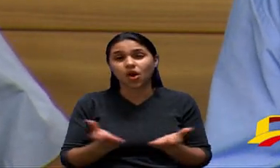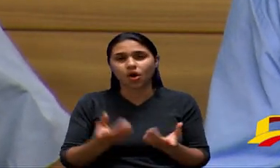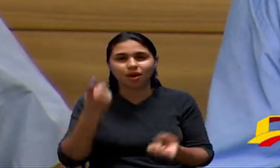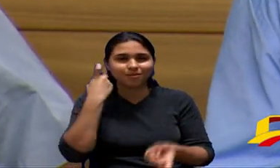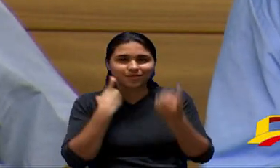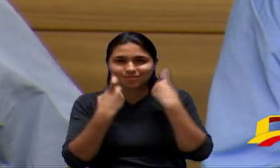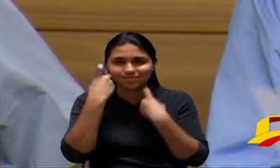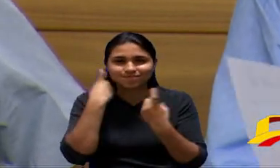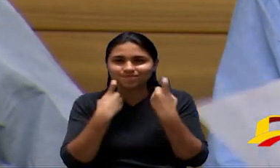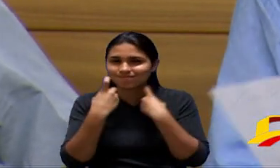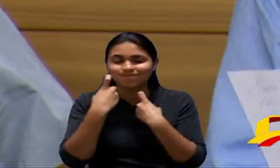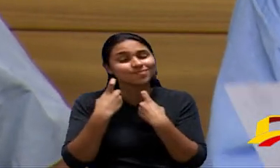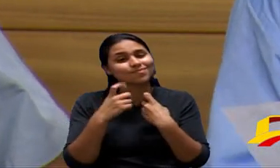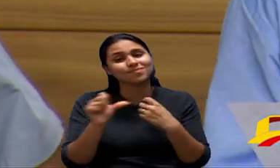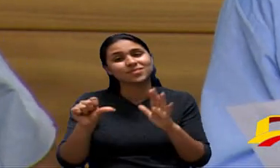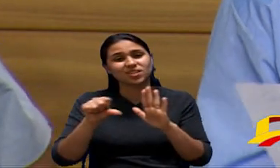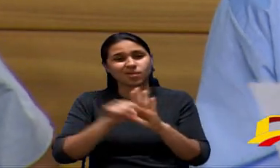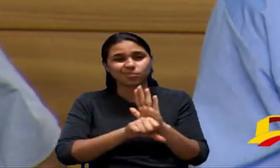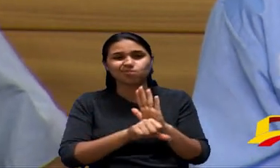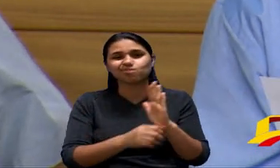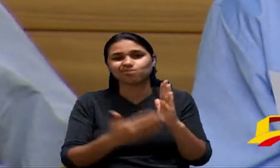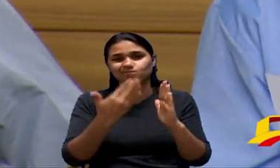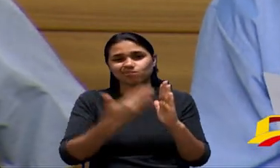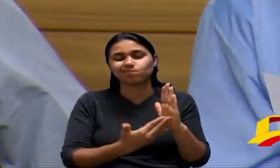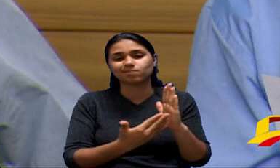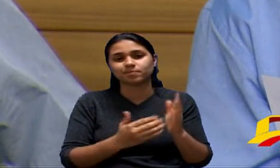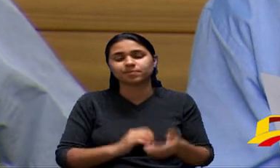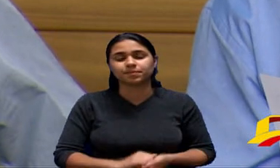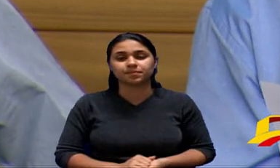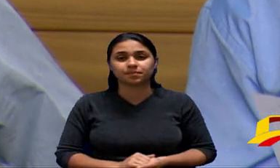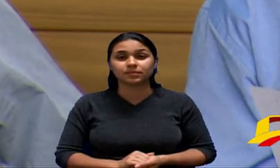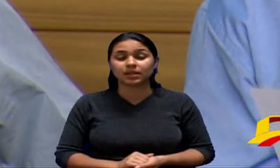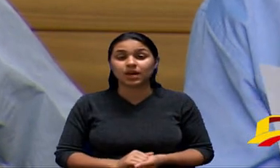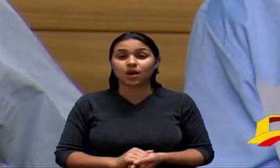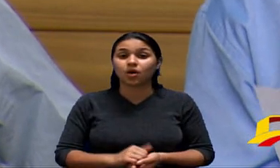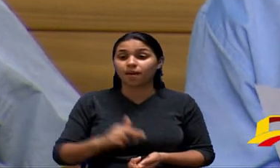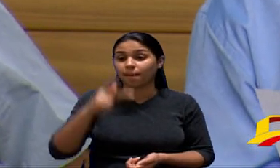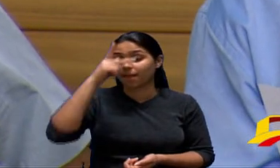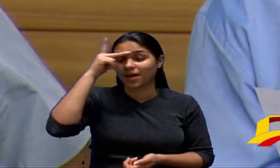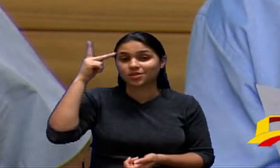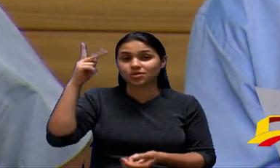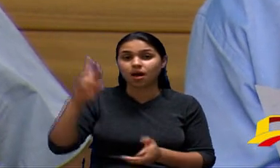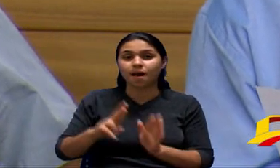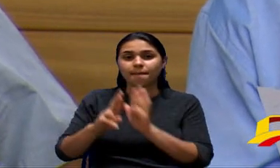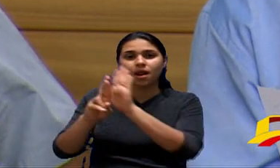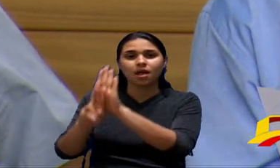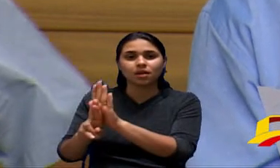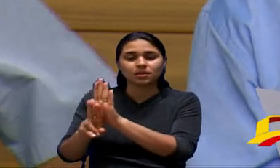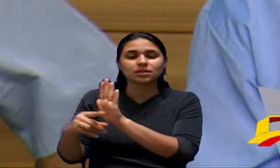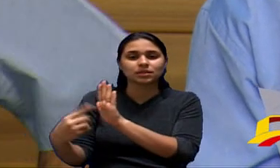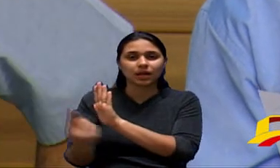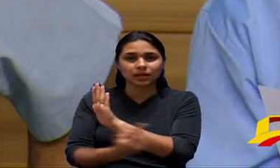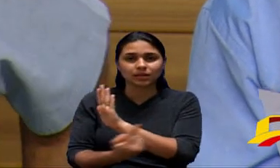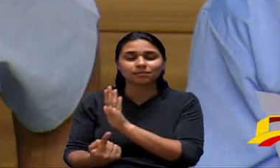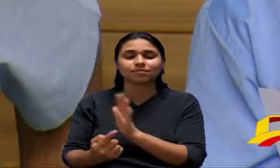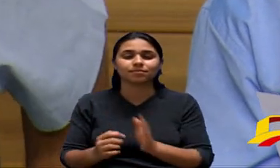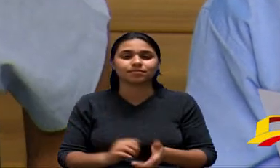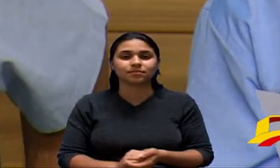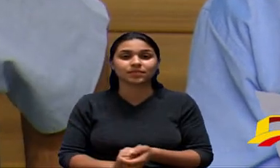o nosso projeto é o inconstitucional e a gente está recebendo o senhor da federação aí com certeza tem mais esse conhecimento e pode